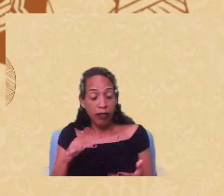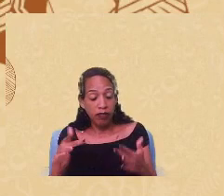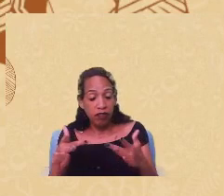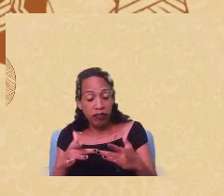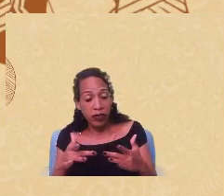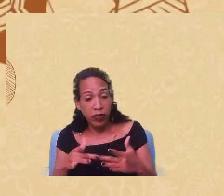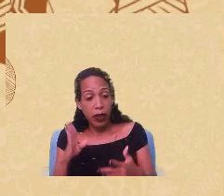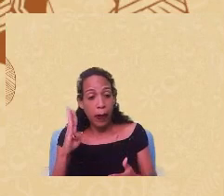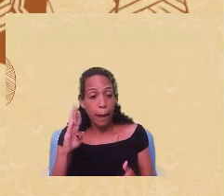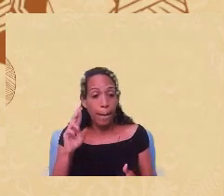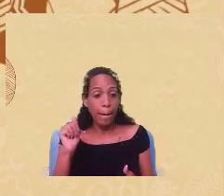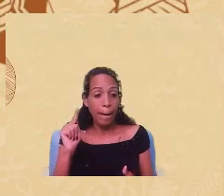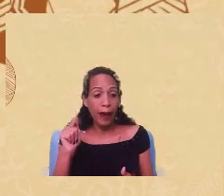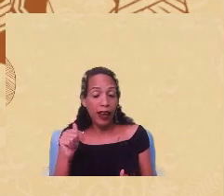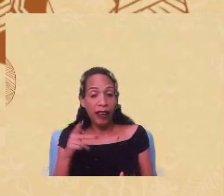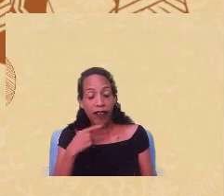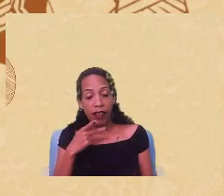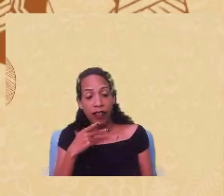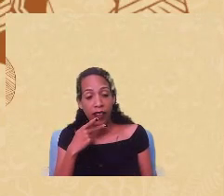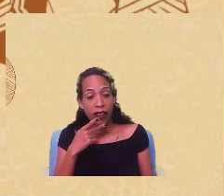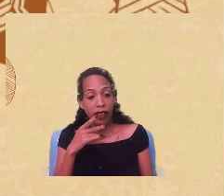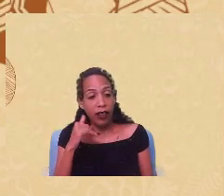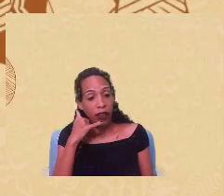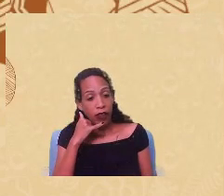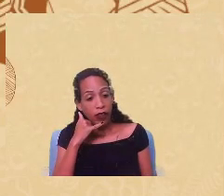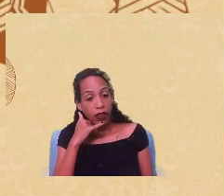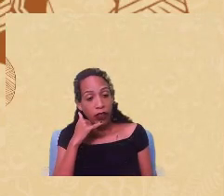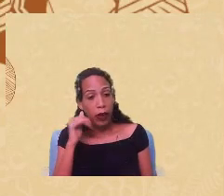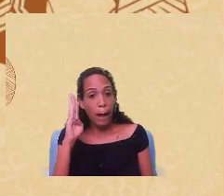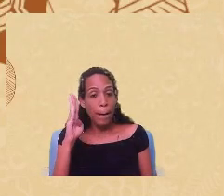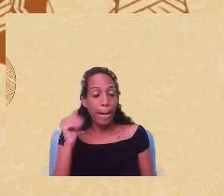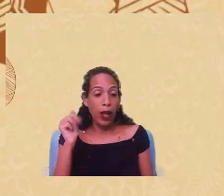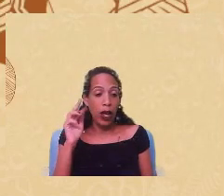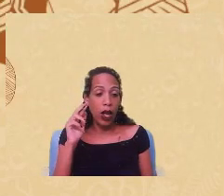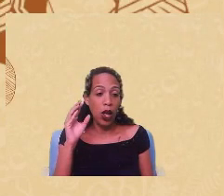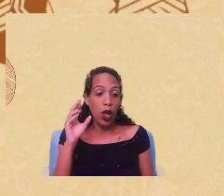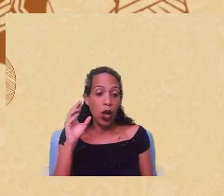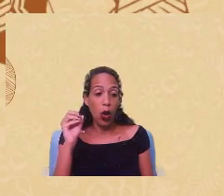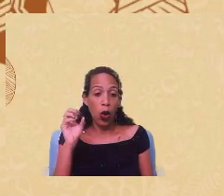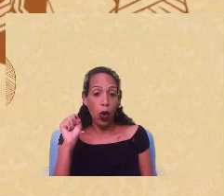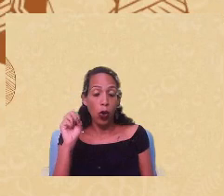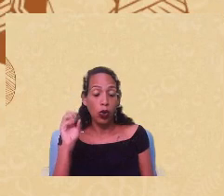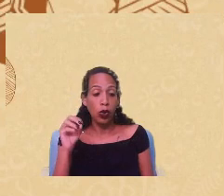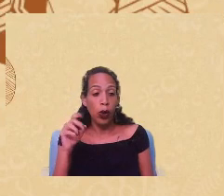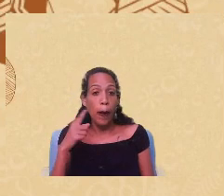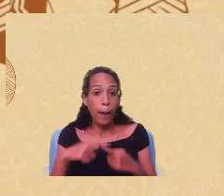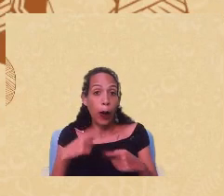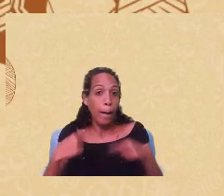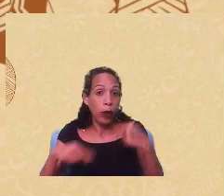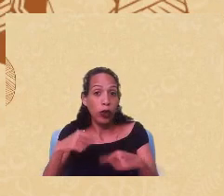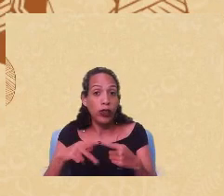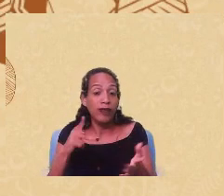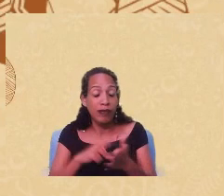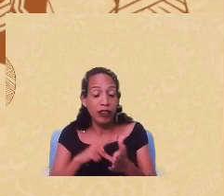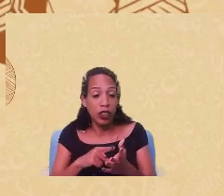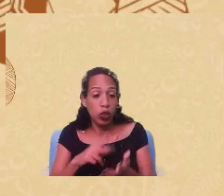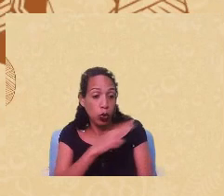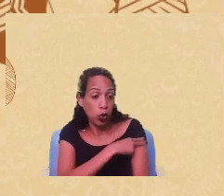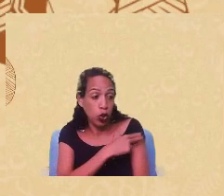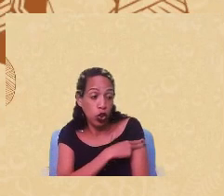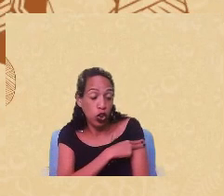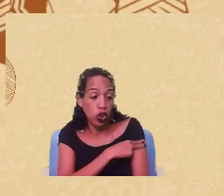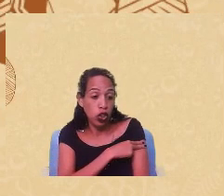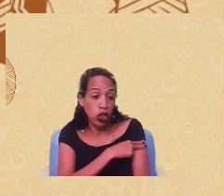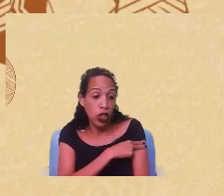Neto falando no telefone ao vivo com Barroso porque política real é outra coisa quando um chefe de uma corporação de uma